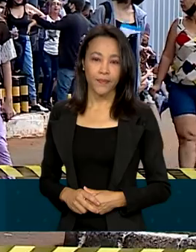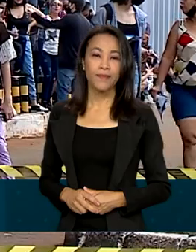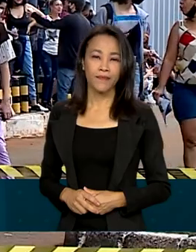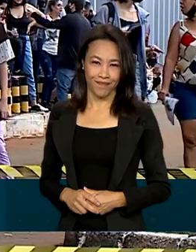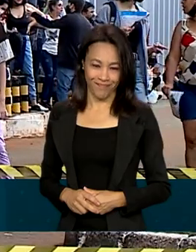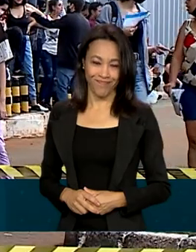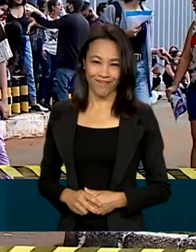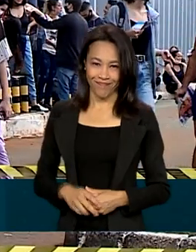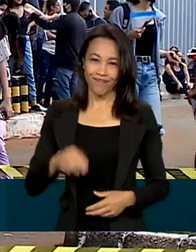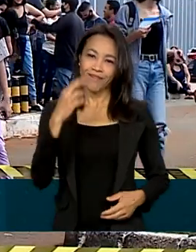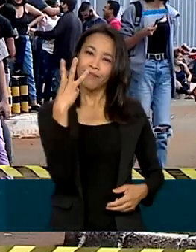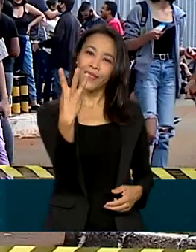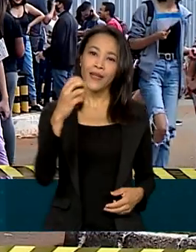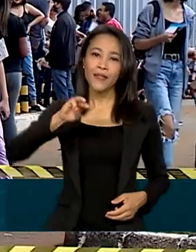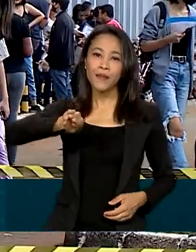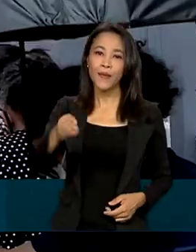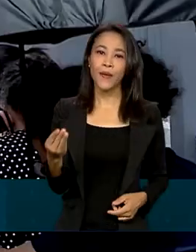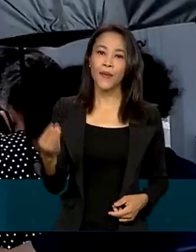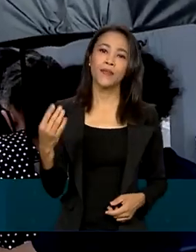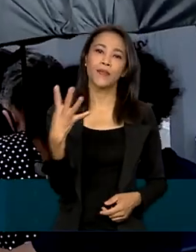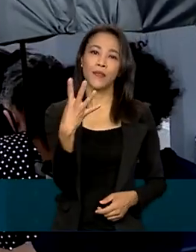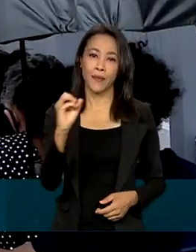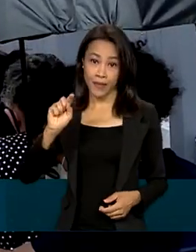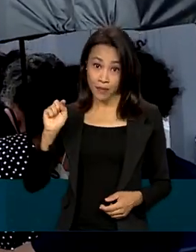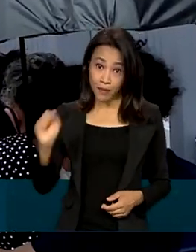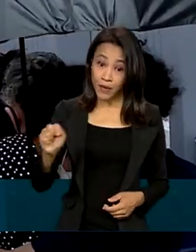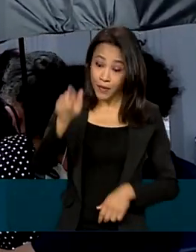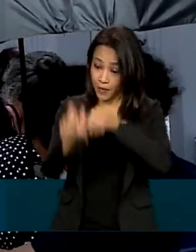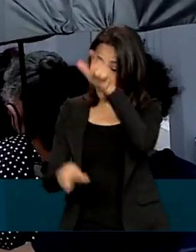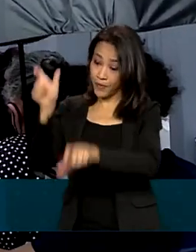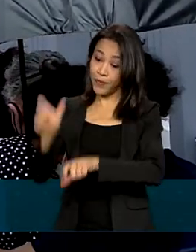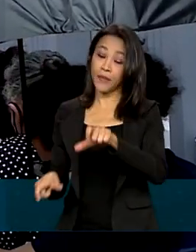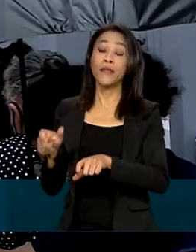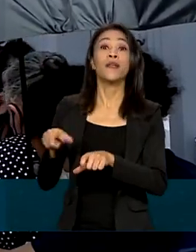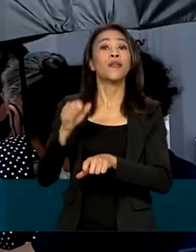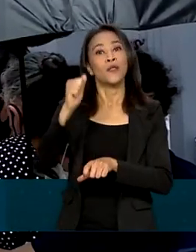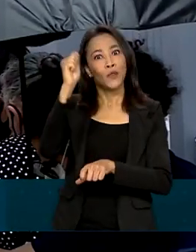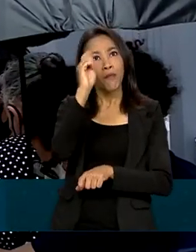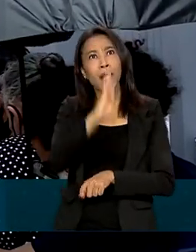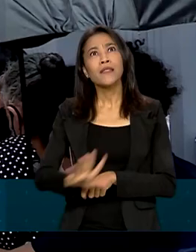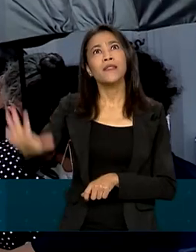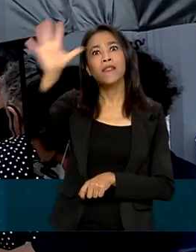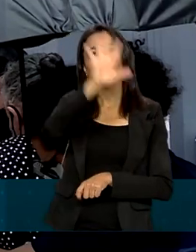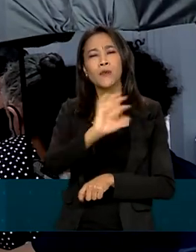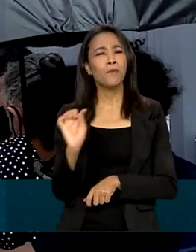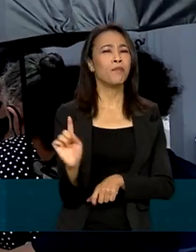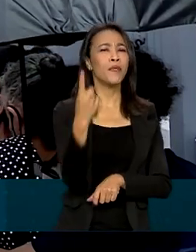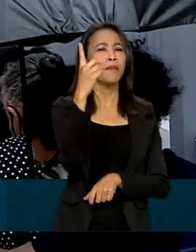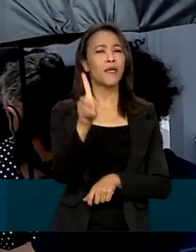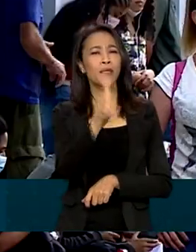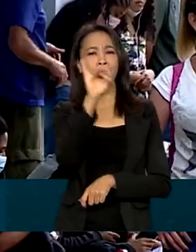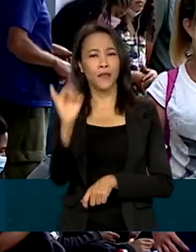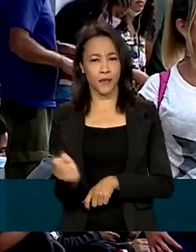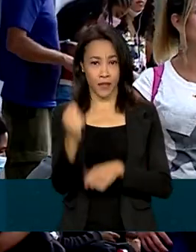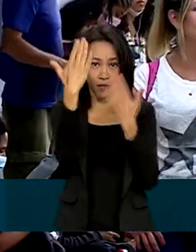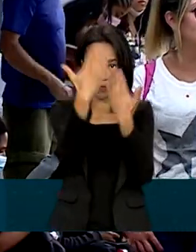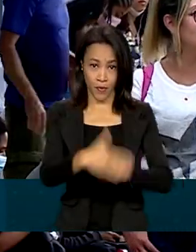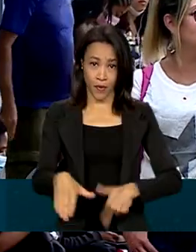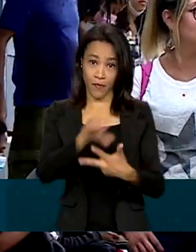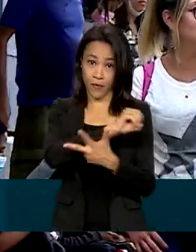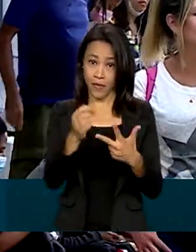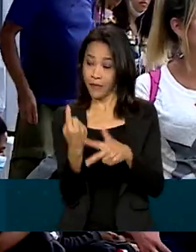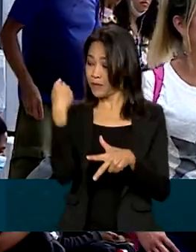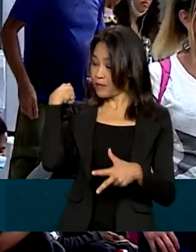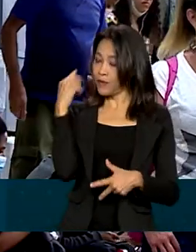3 milhões e 400 mil estudantes eram esperados em todo o país para o primeiro dia do Enem nesse domingo. Foram